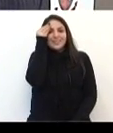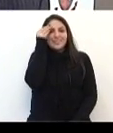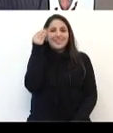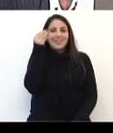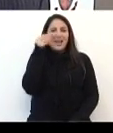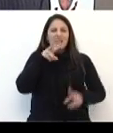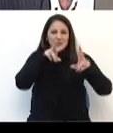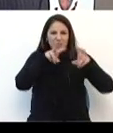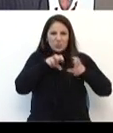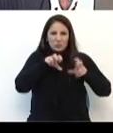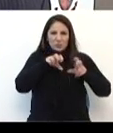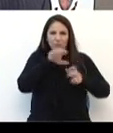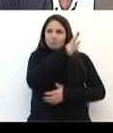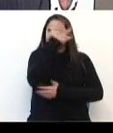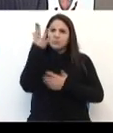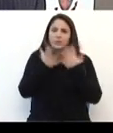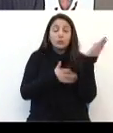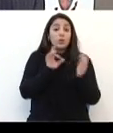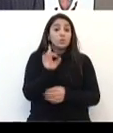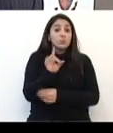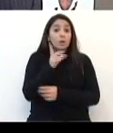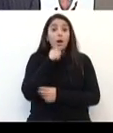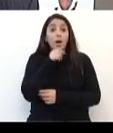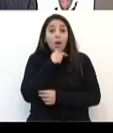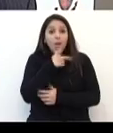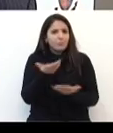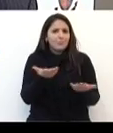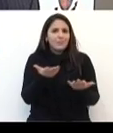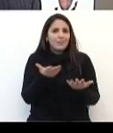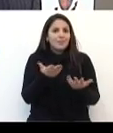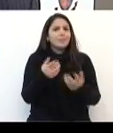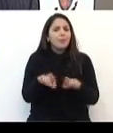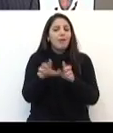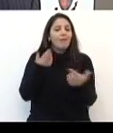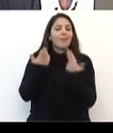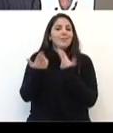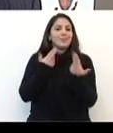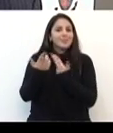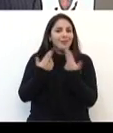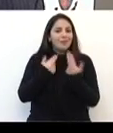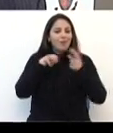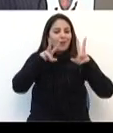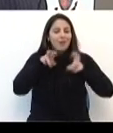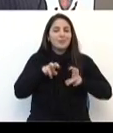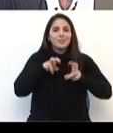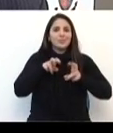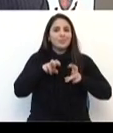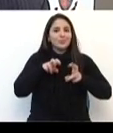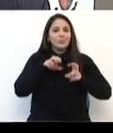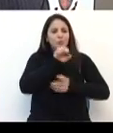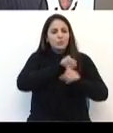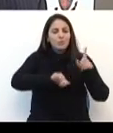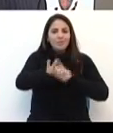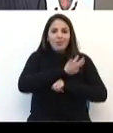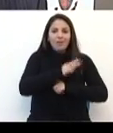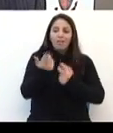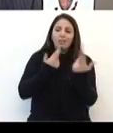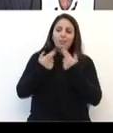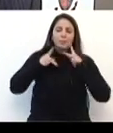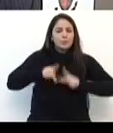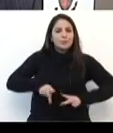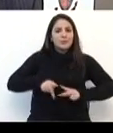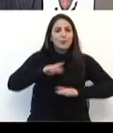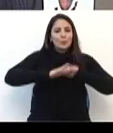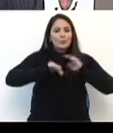não estamos falando só de água, nós estamos falando também das relações, nós estamos falando das questões sociais, do relacionamento entre as pessoas,